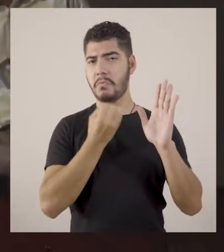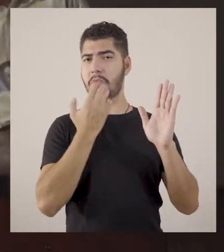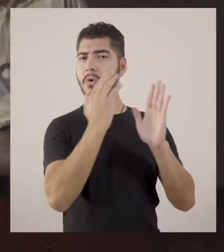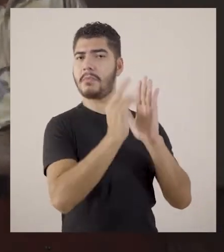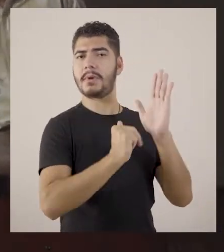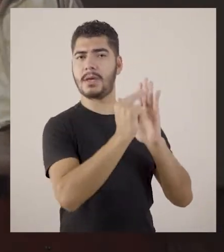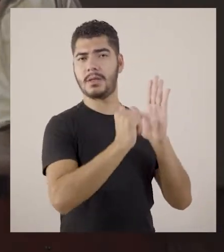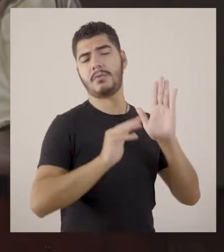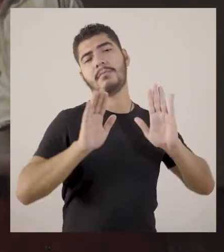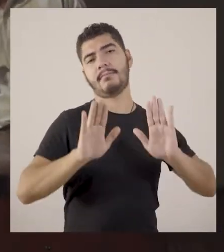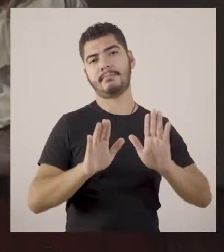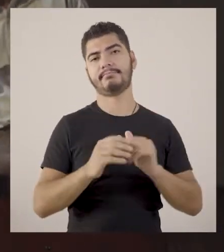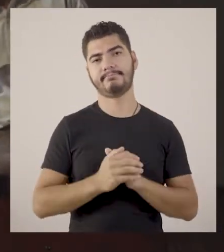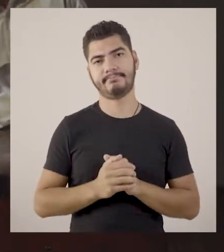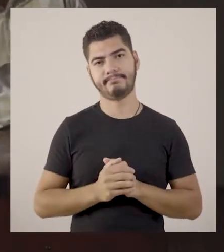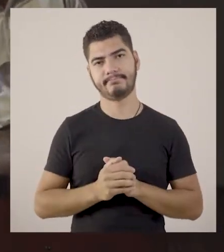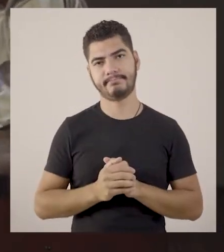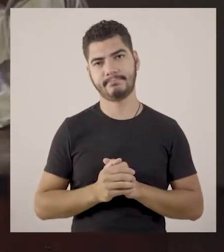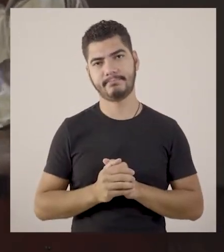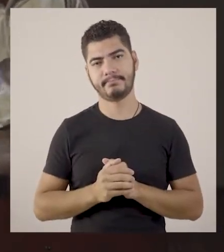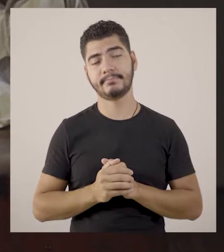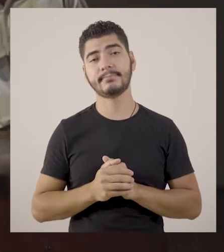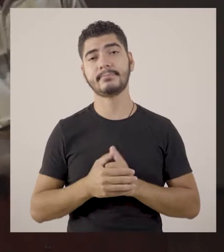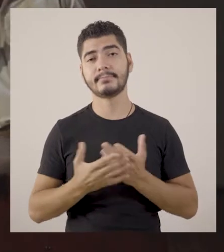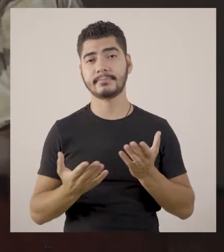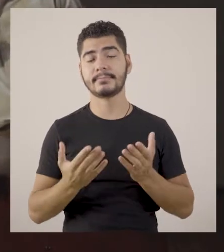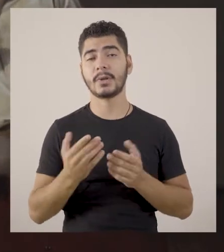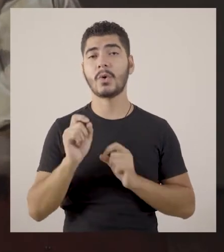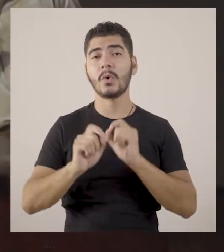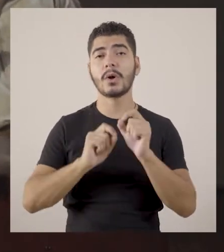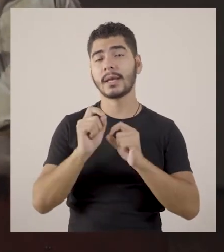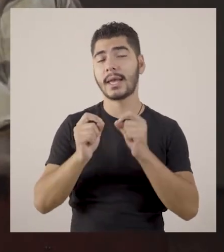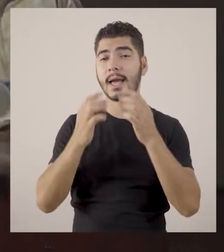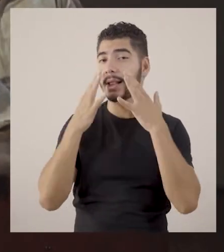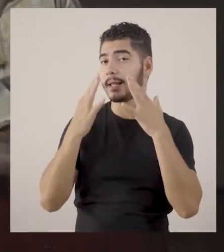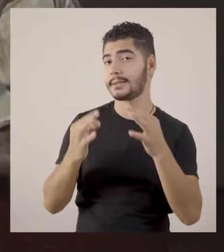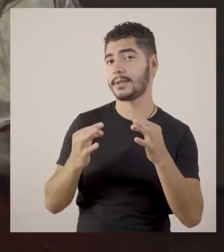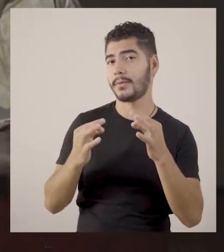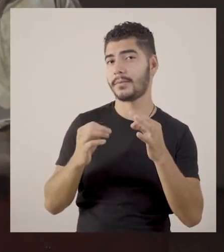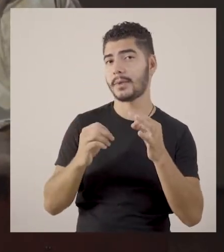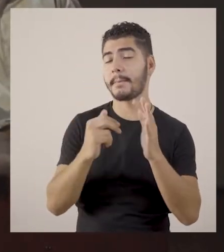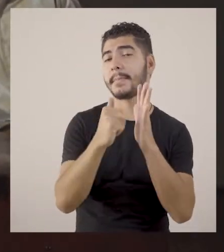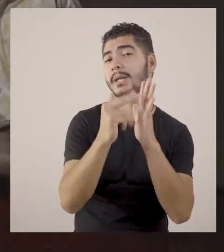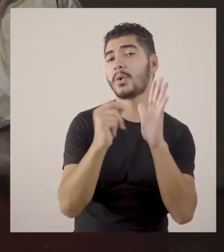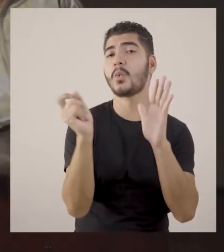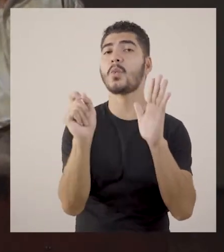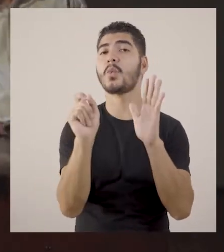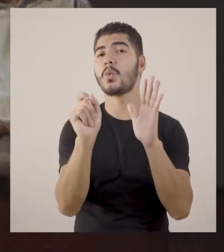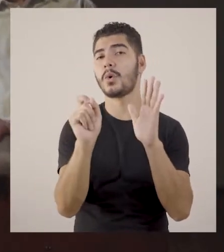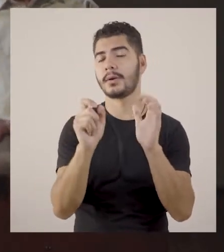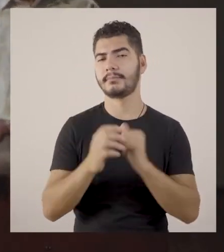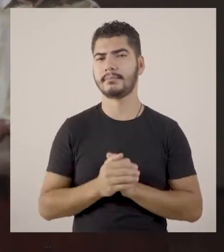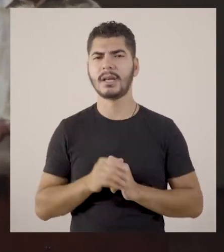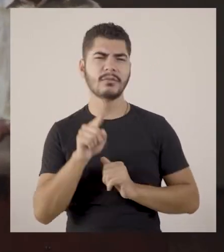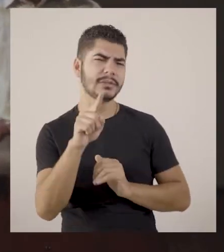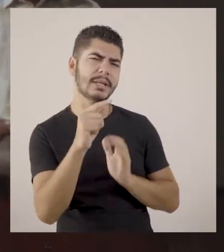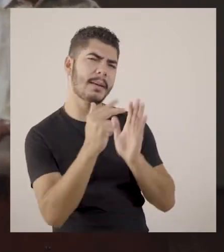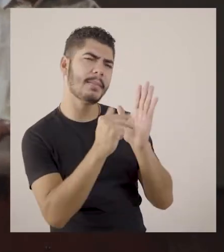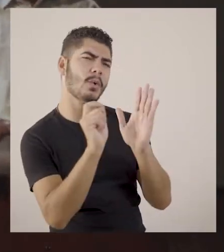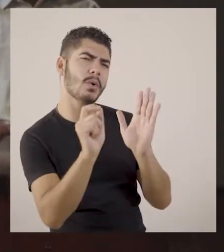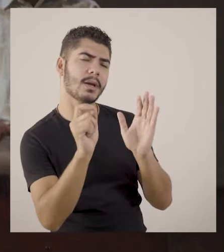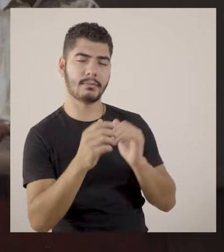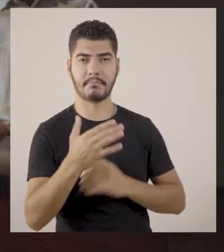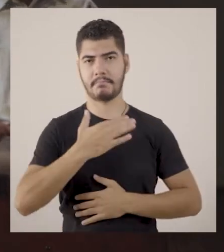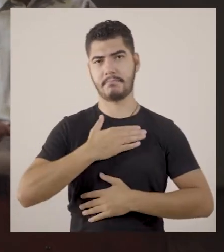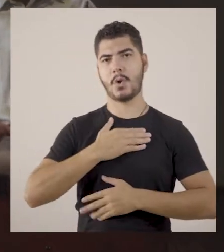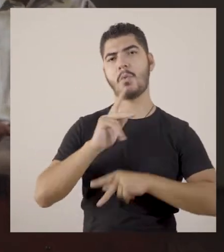exímio pintor, modéstia à parte. Mas o que chamava a atenção era o que eu pintava. E o que é que você pinta?